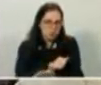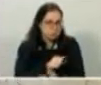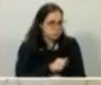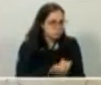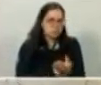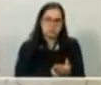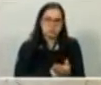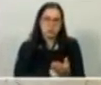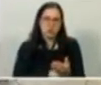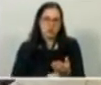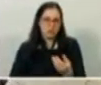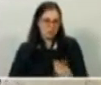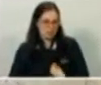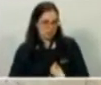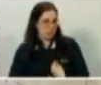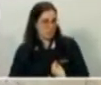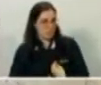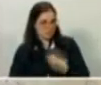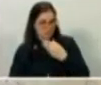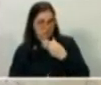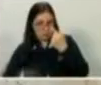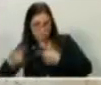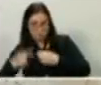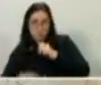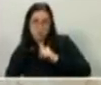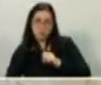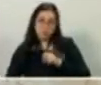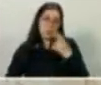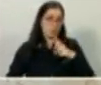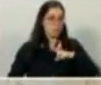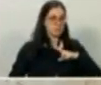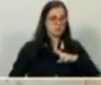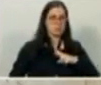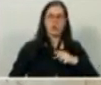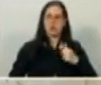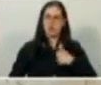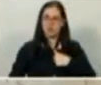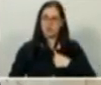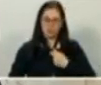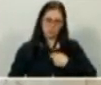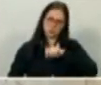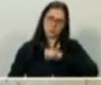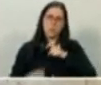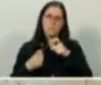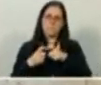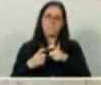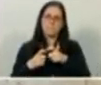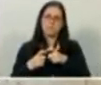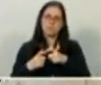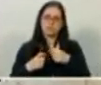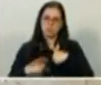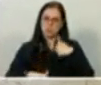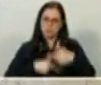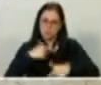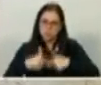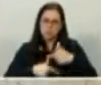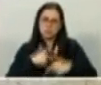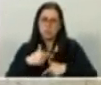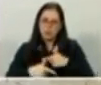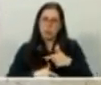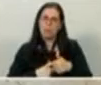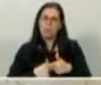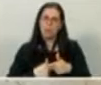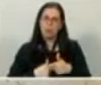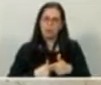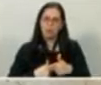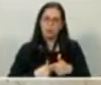pública e mesmo na vida privada. Sou médico, atendo meus doentes, vivo da minha profissão, certo? Não